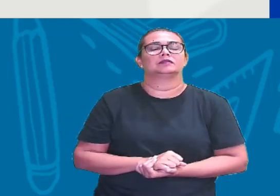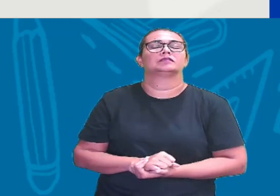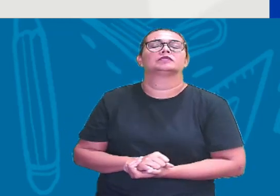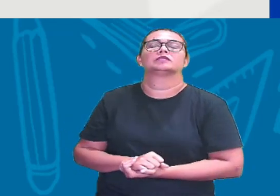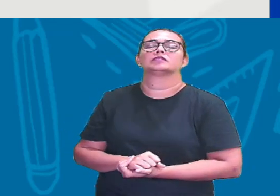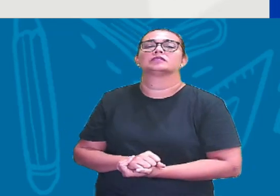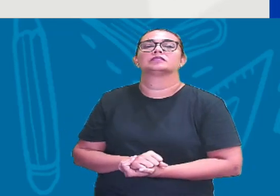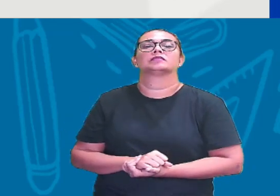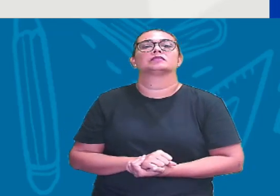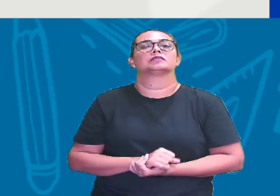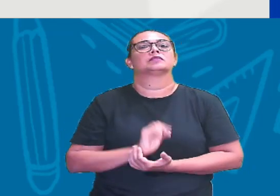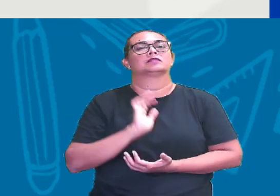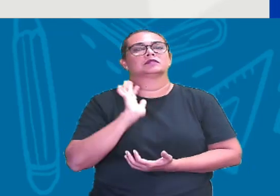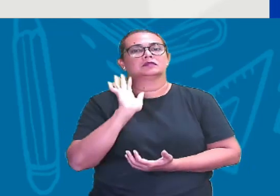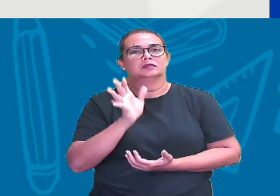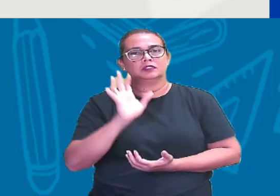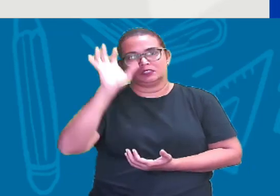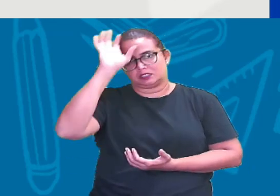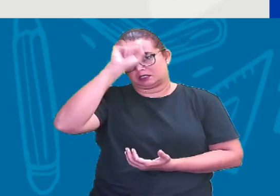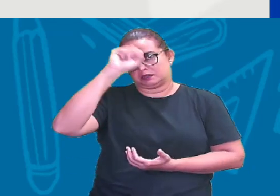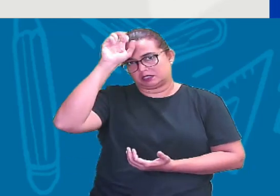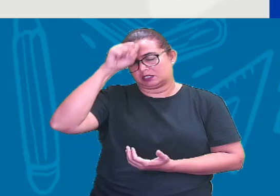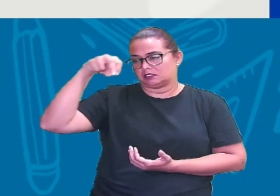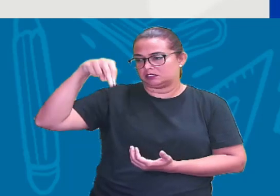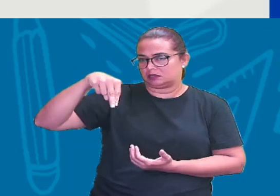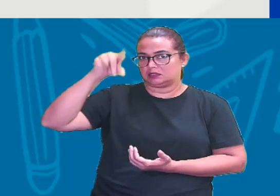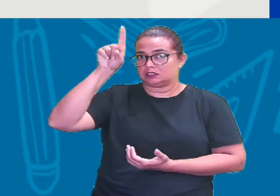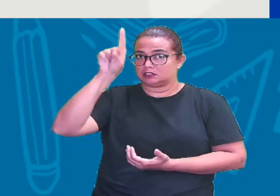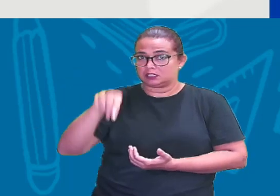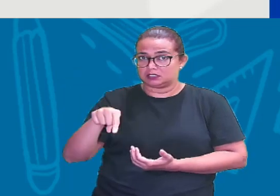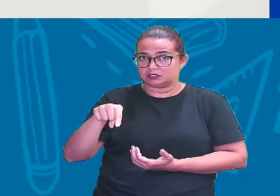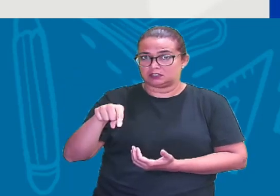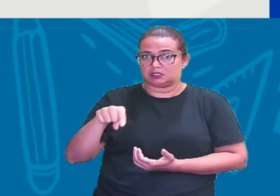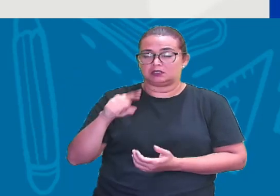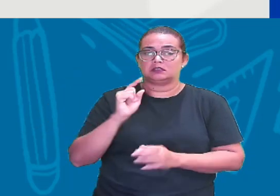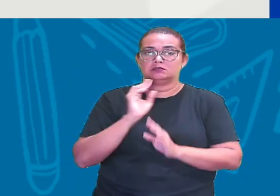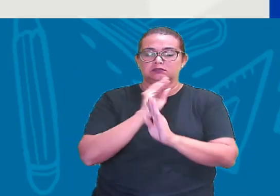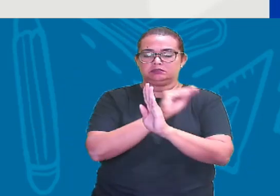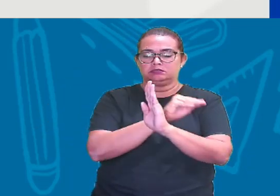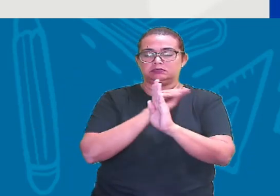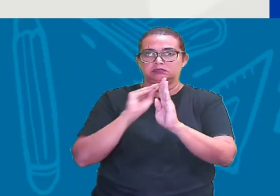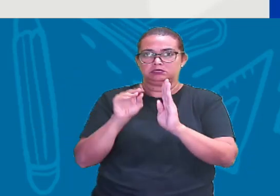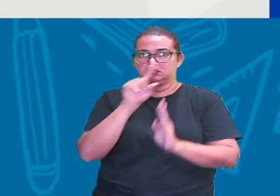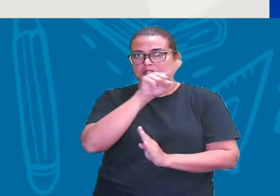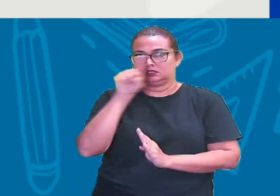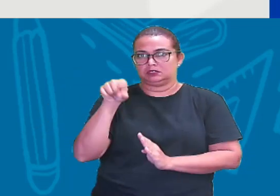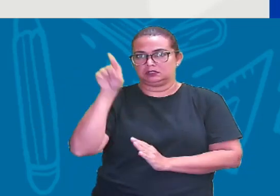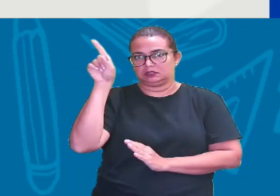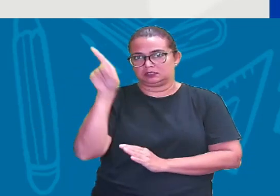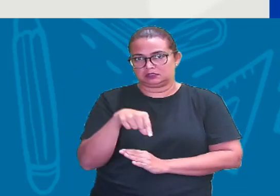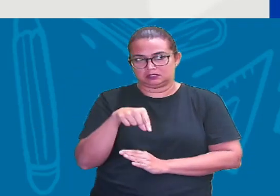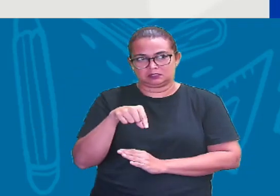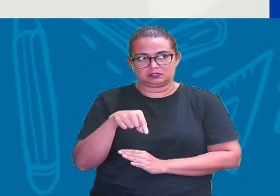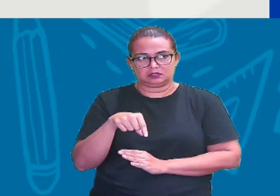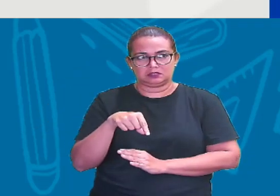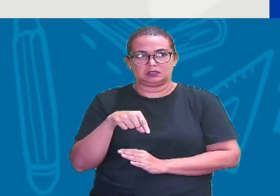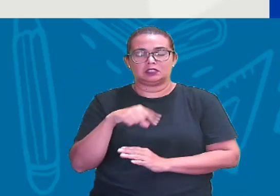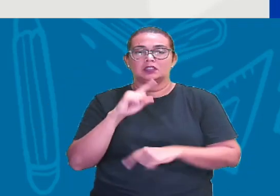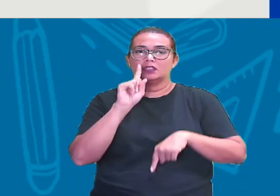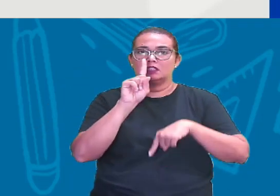já trabalha aqui Com números naturais E os números inteiros Vai chegar a quem? Os